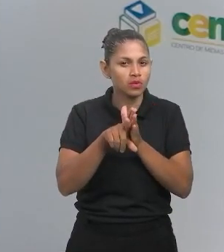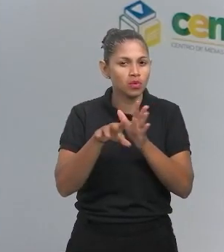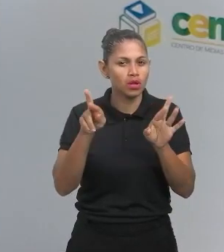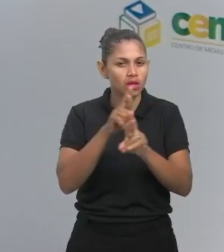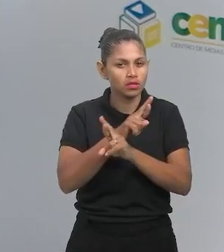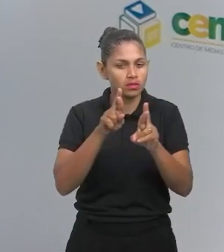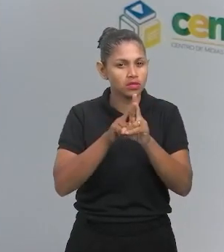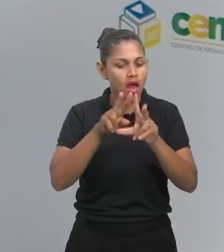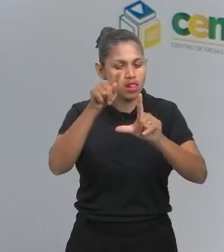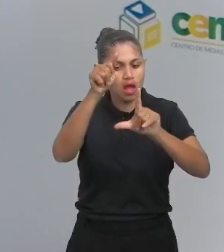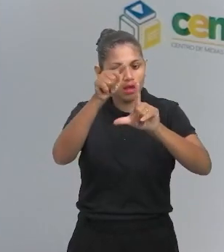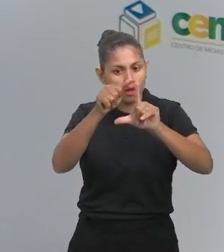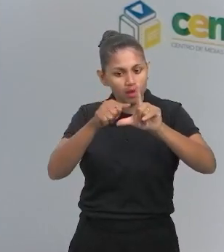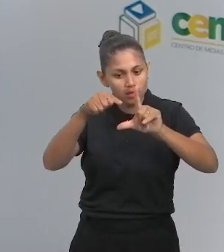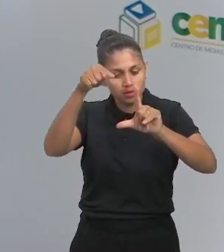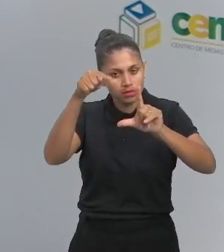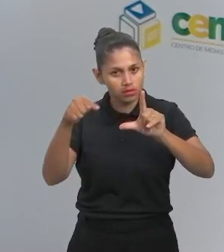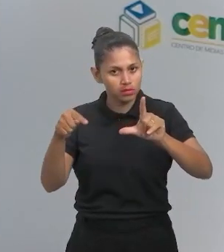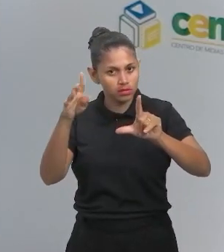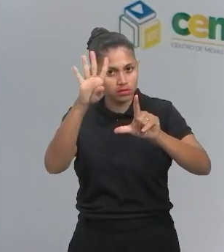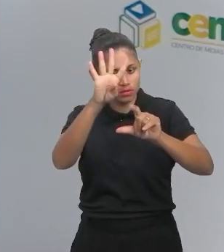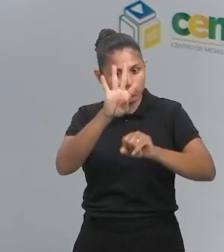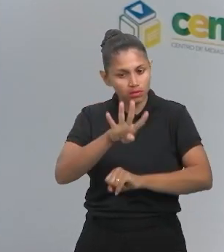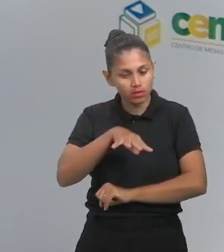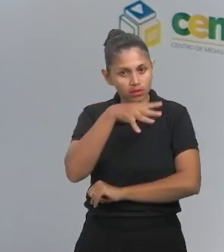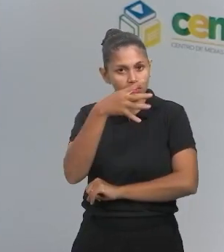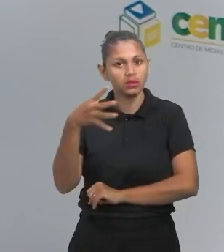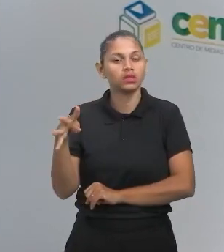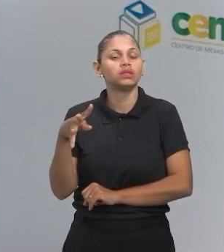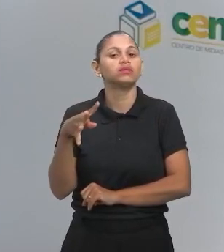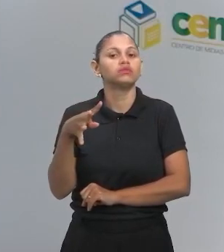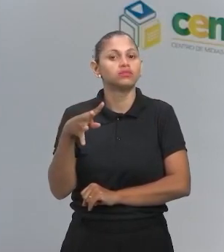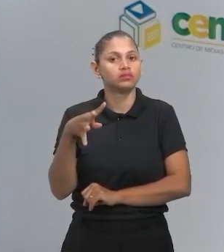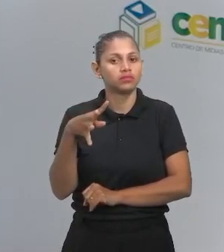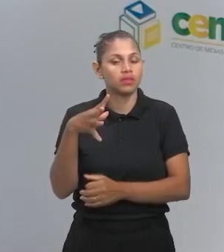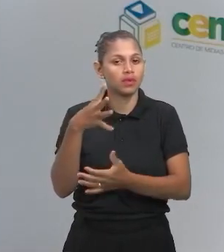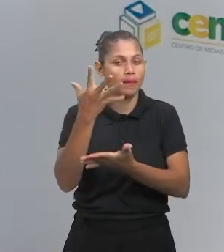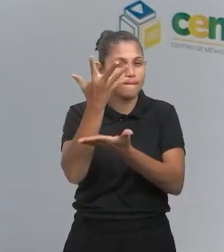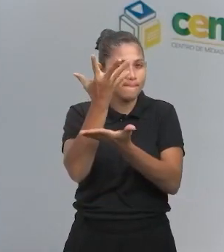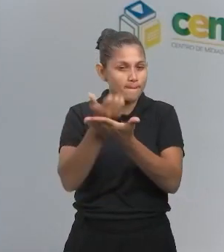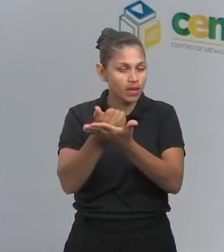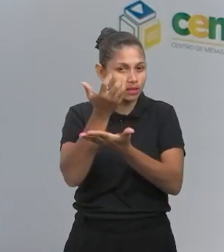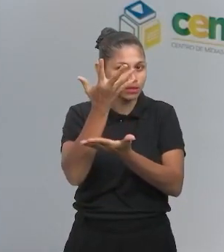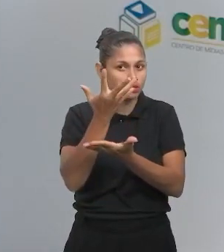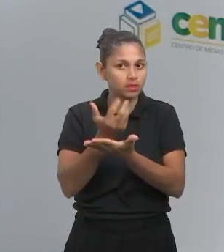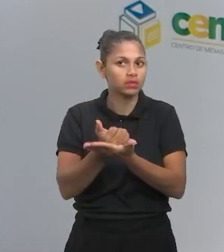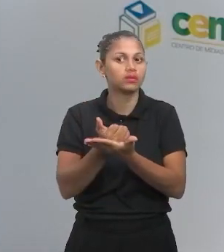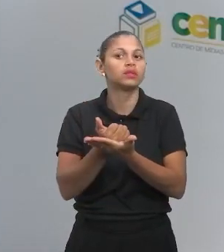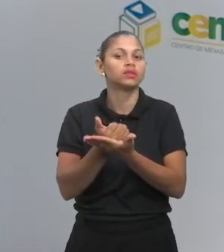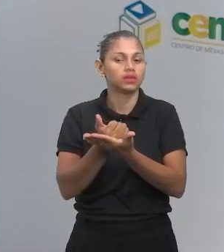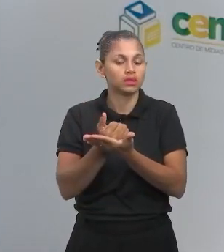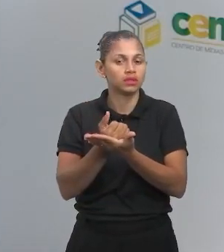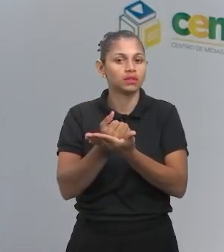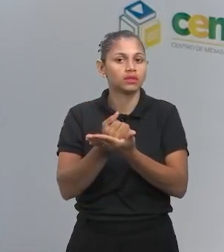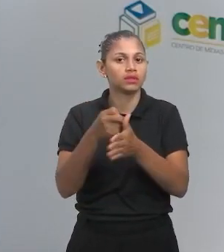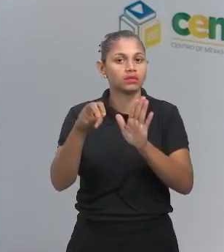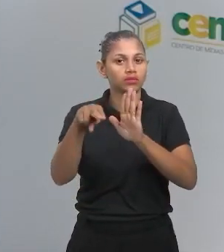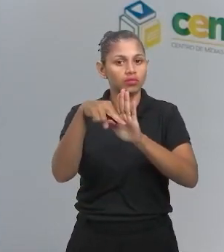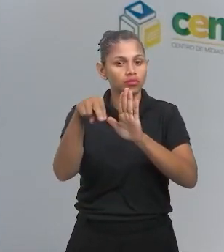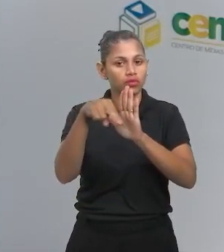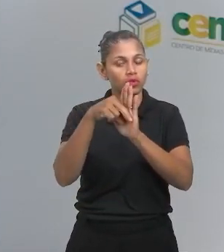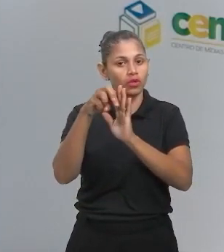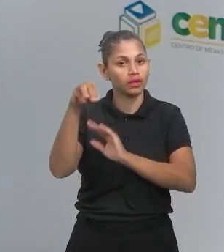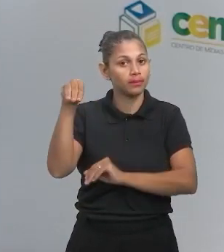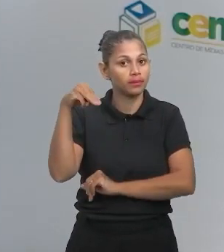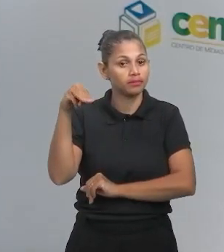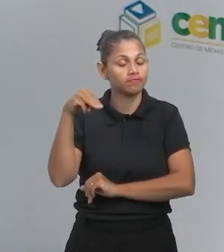baixa o seu coeficiente lá, de acordo com o TRI, que calcula a nota do Enem. E sua nota de matemática, ela pode baixar.